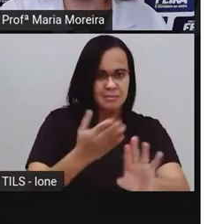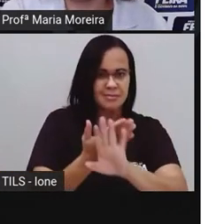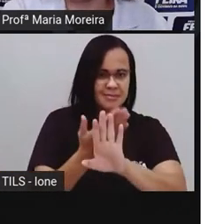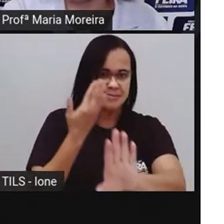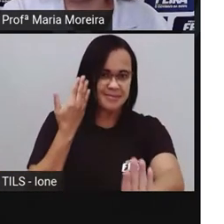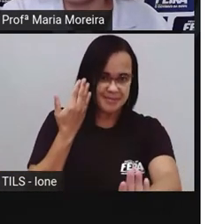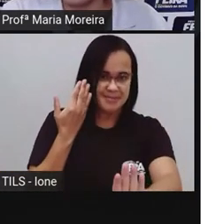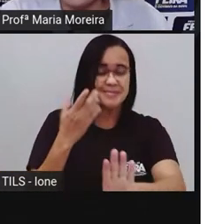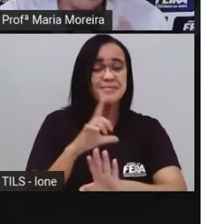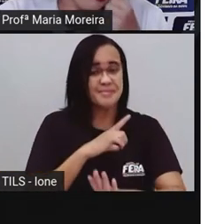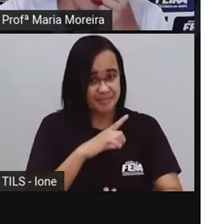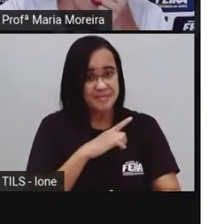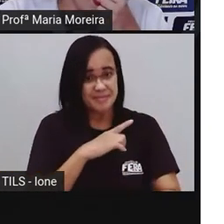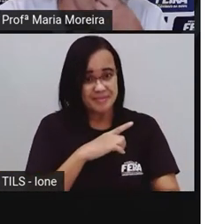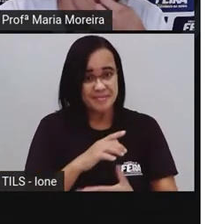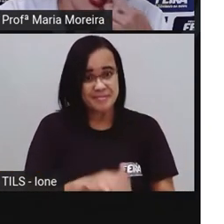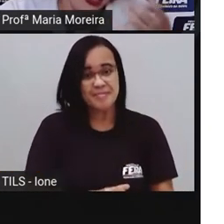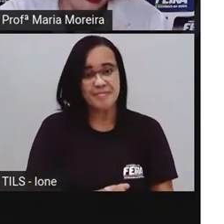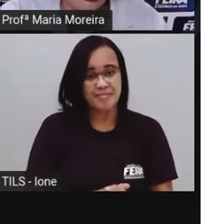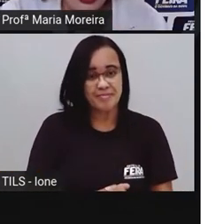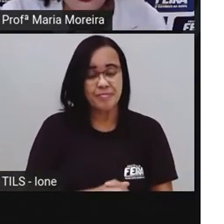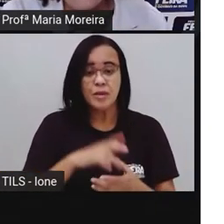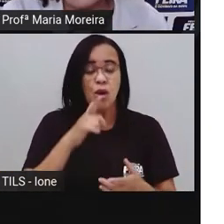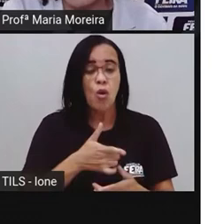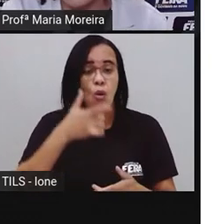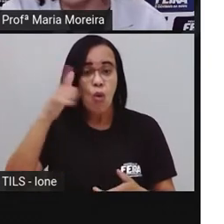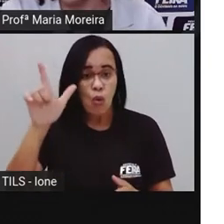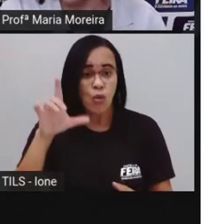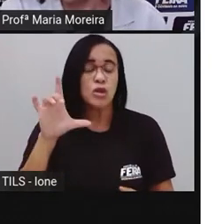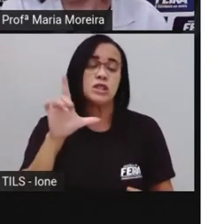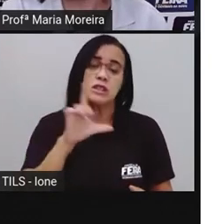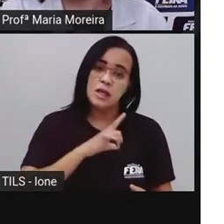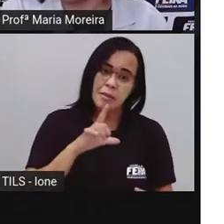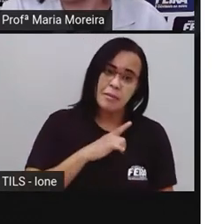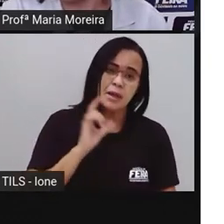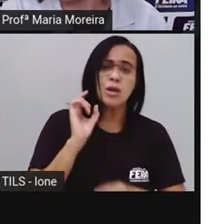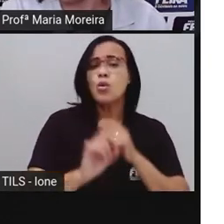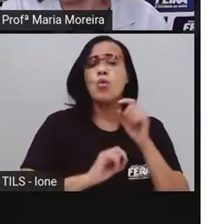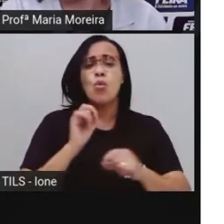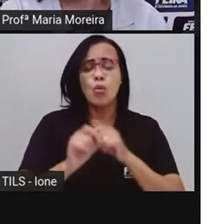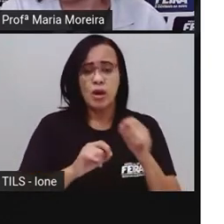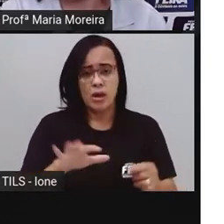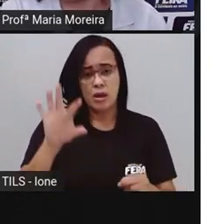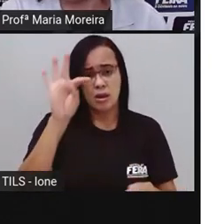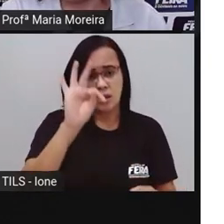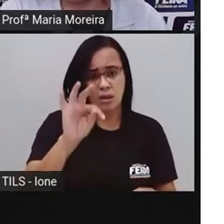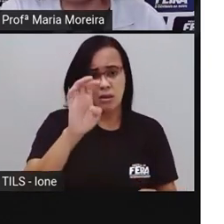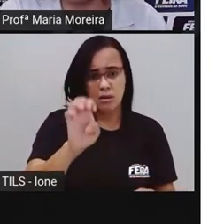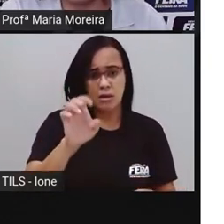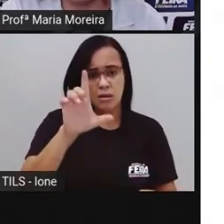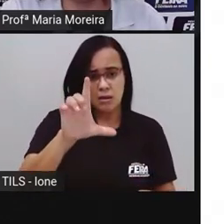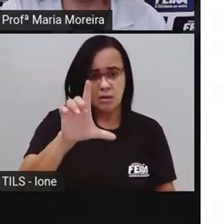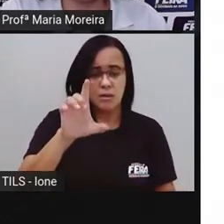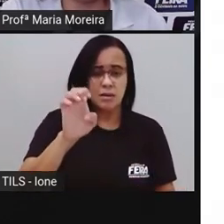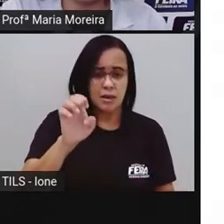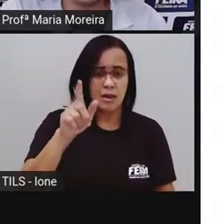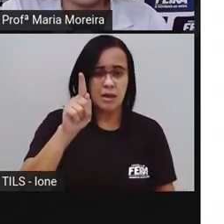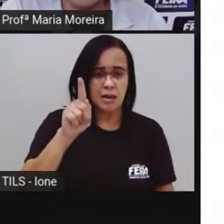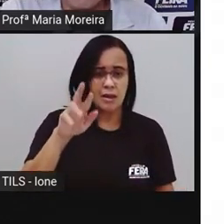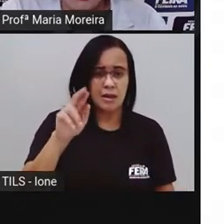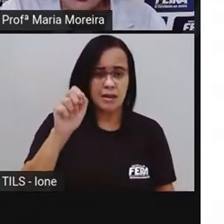aí a gente vai ter uma outra coisa, que é o telegrama, né? Que a gente nem usa mais, mas o telegrama é uma mensagem transmitida por